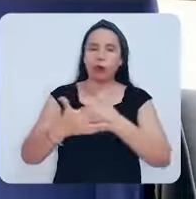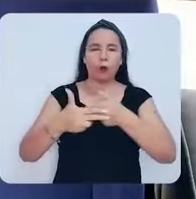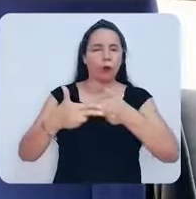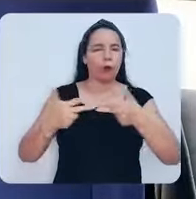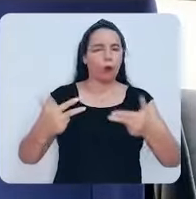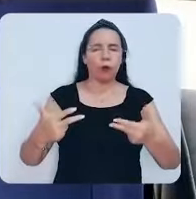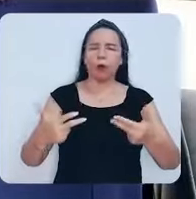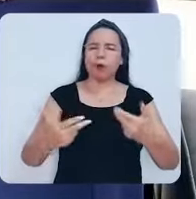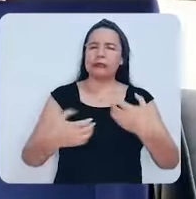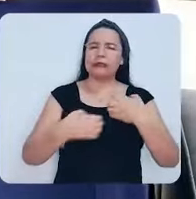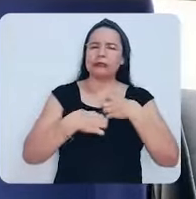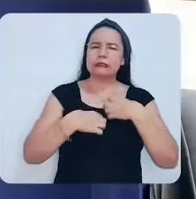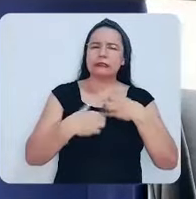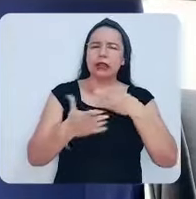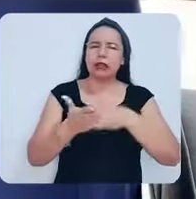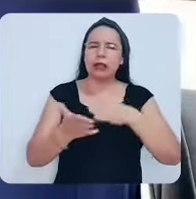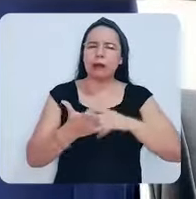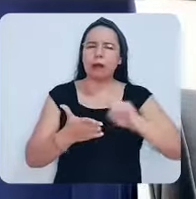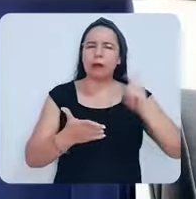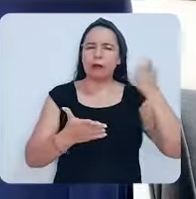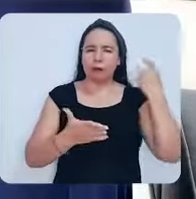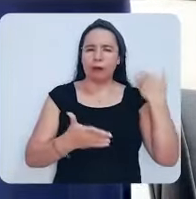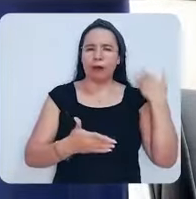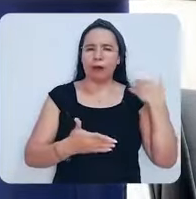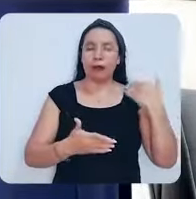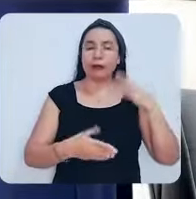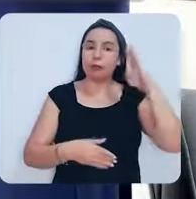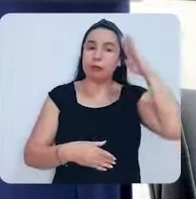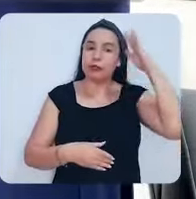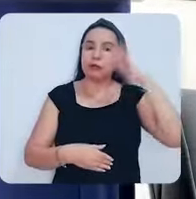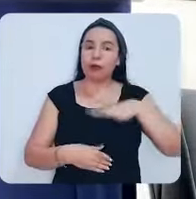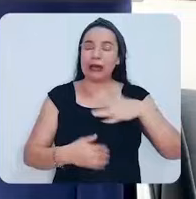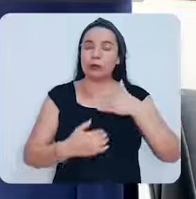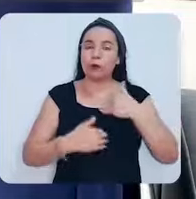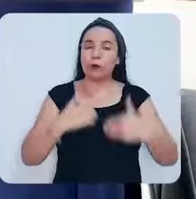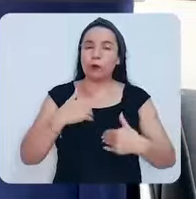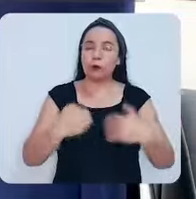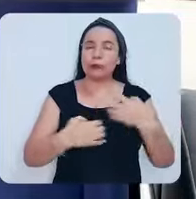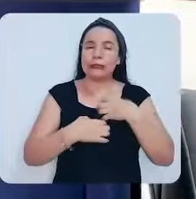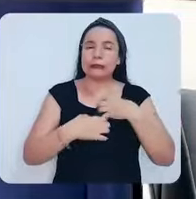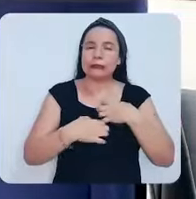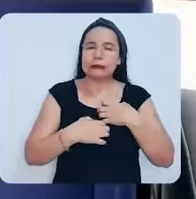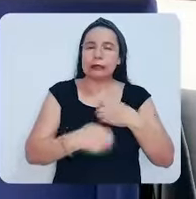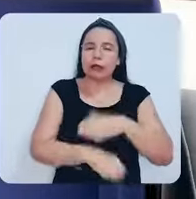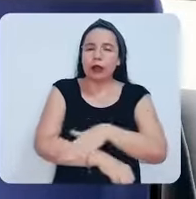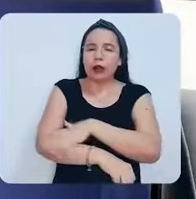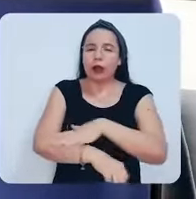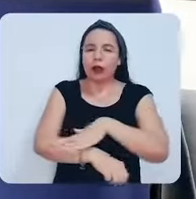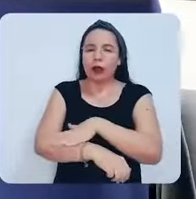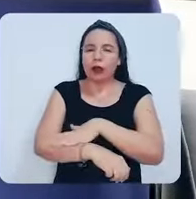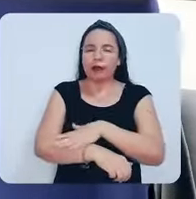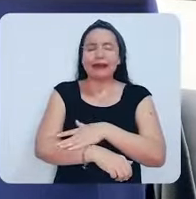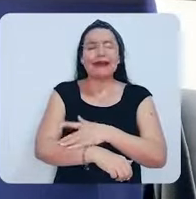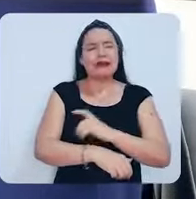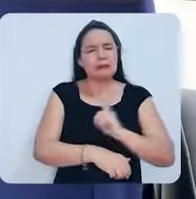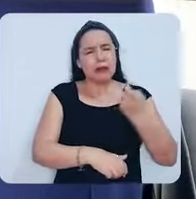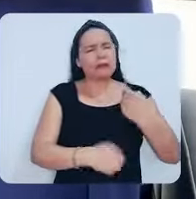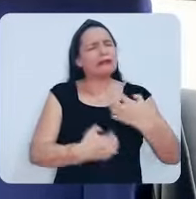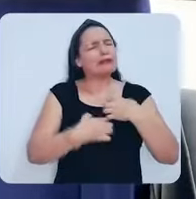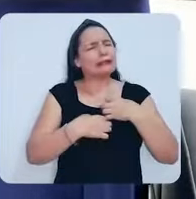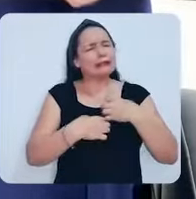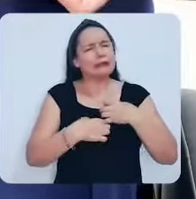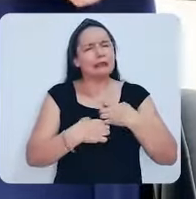de dificuldades que eu tive, principalmente a questão sensorial, porque eu sempre fui uma pessoa com dificuldade de